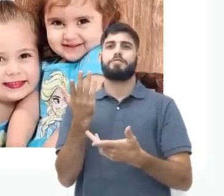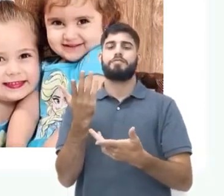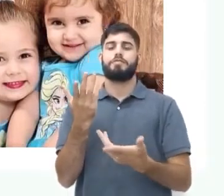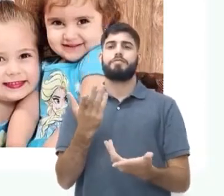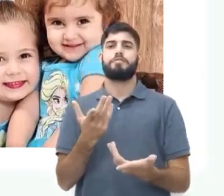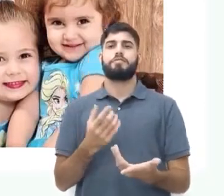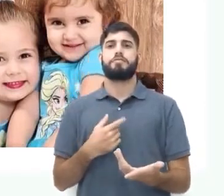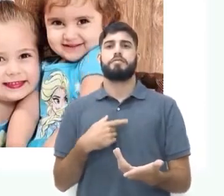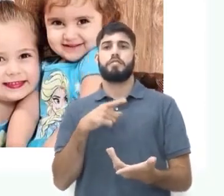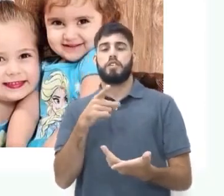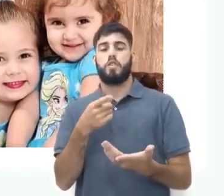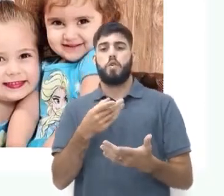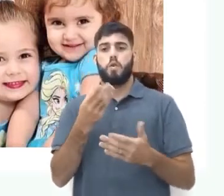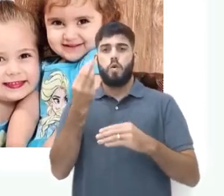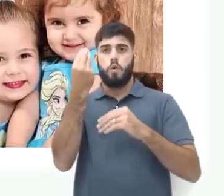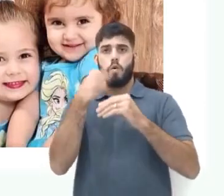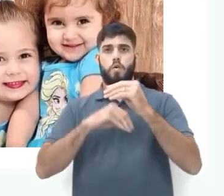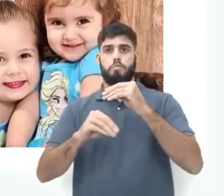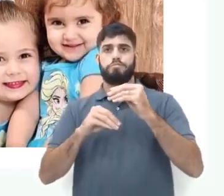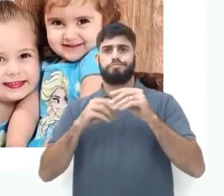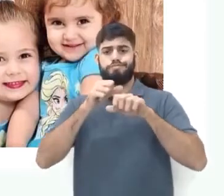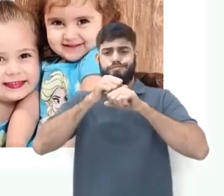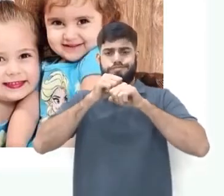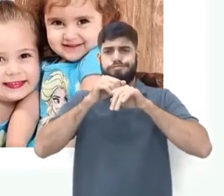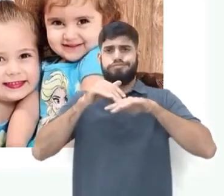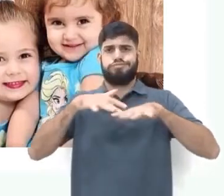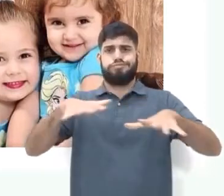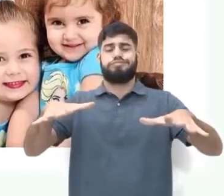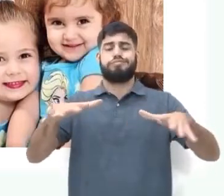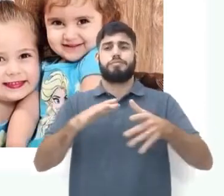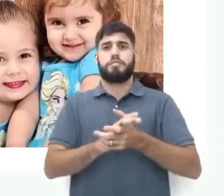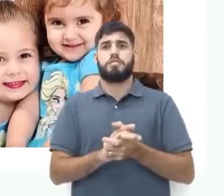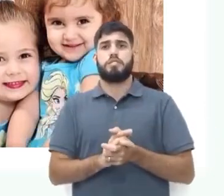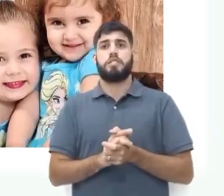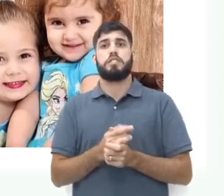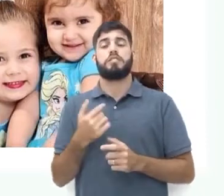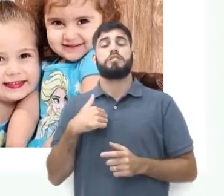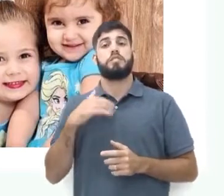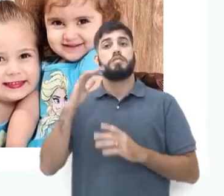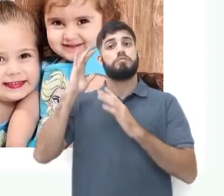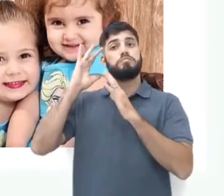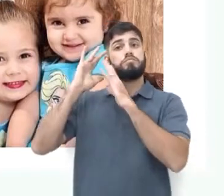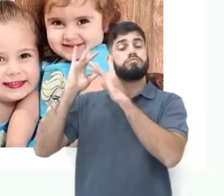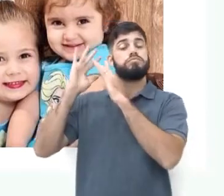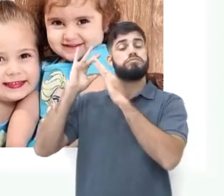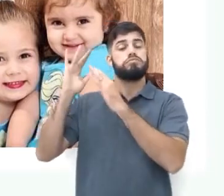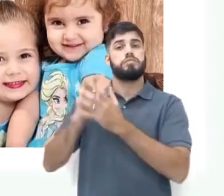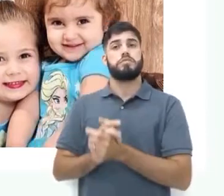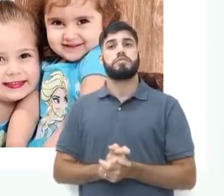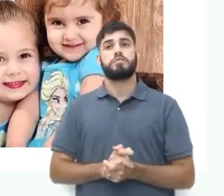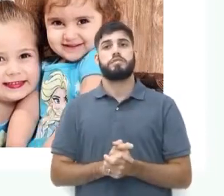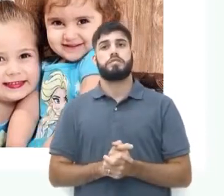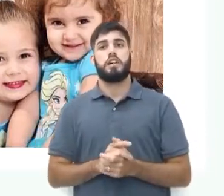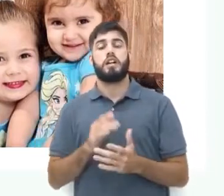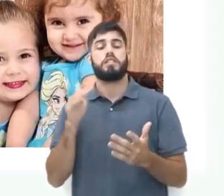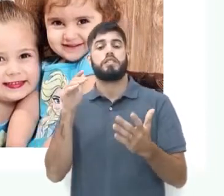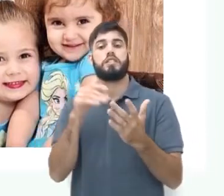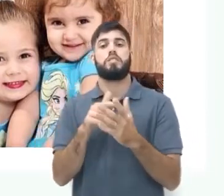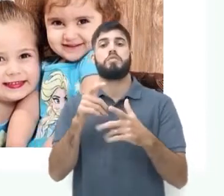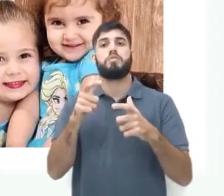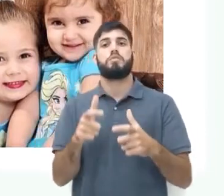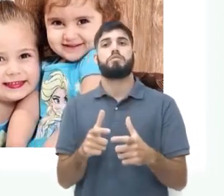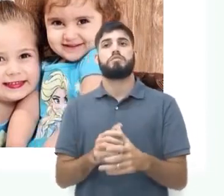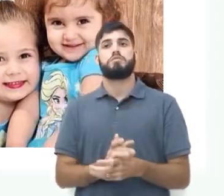compartilha com os seus amigos. E eu trago uma reflexão para vocês. Até onde o meme é engraçado, né?